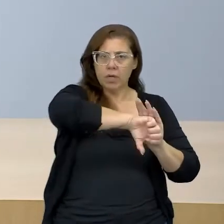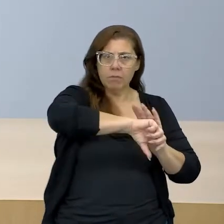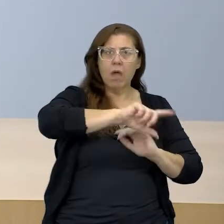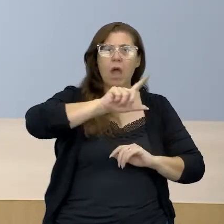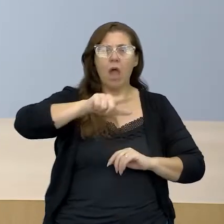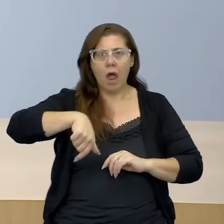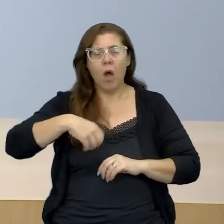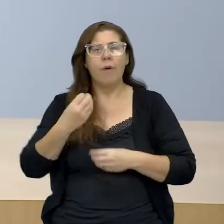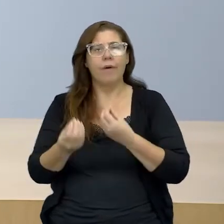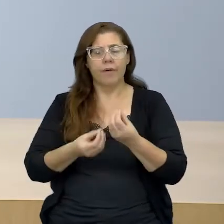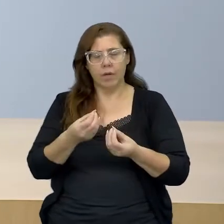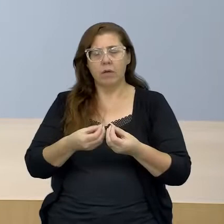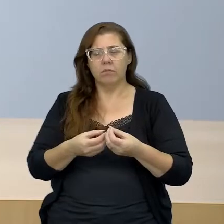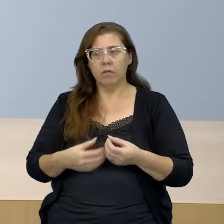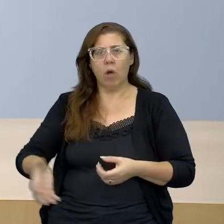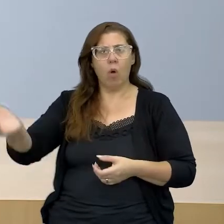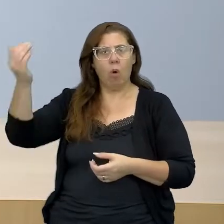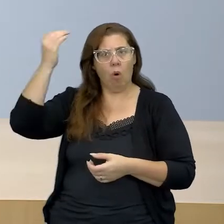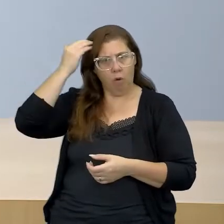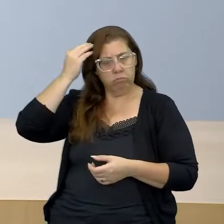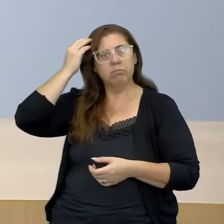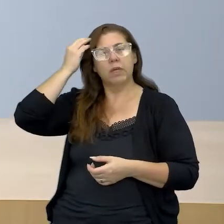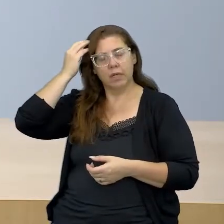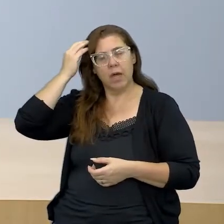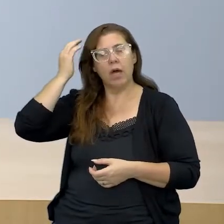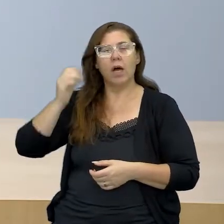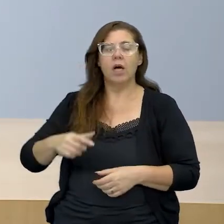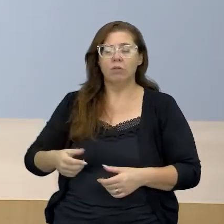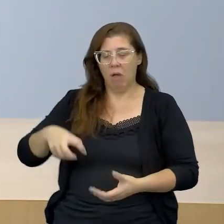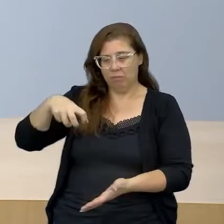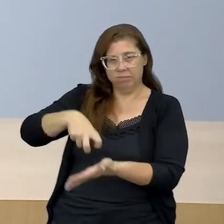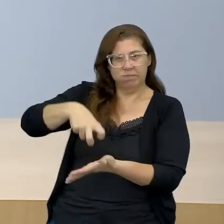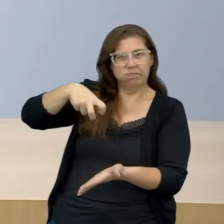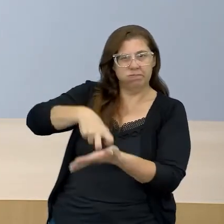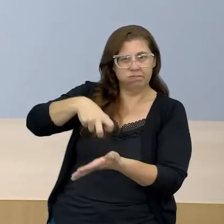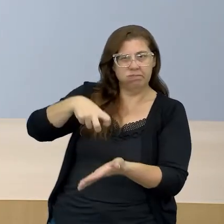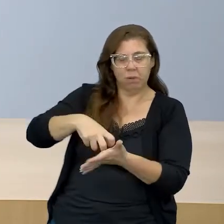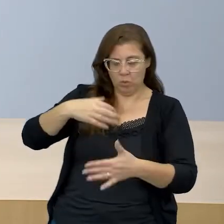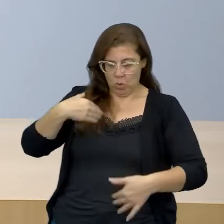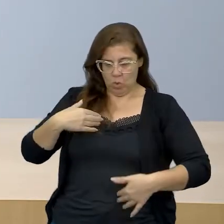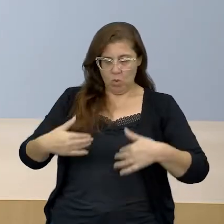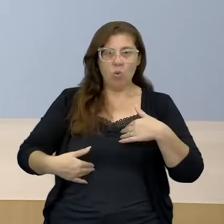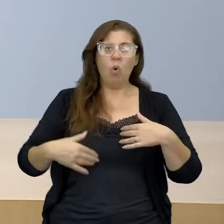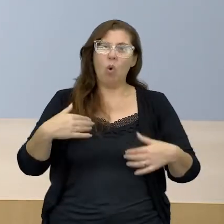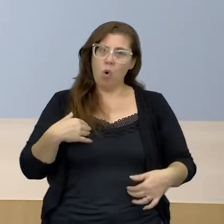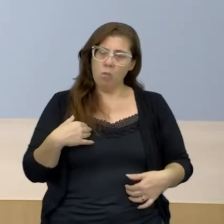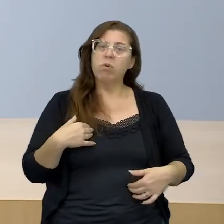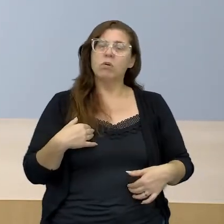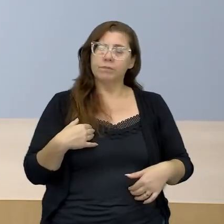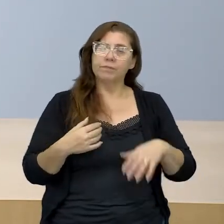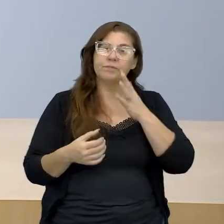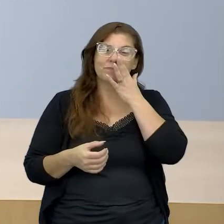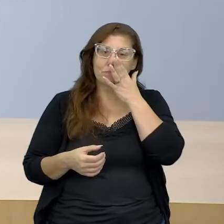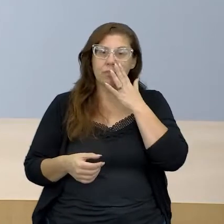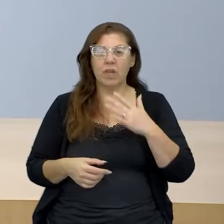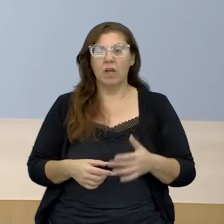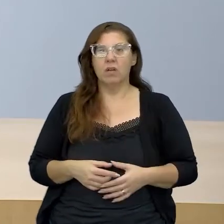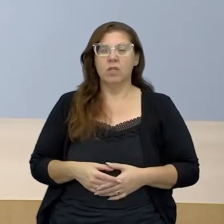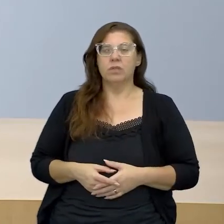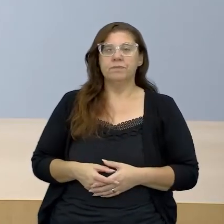eles eram condenados ao suplício, à tortura do corpo, à cevícia do corpo, o